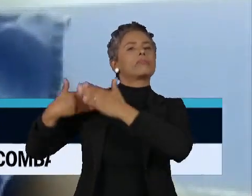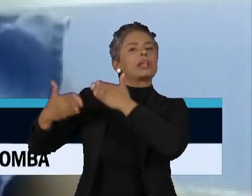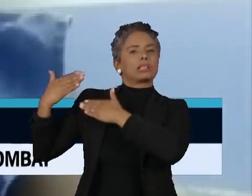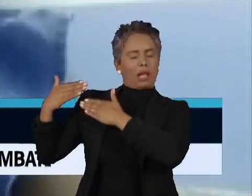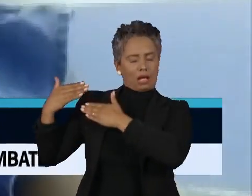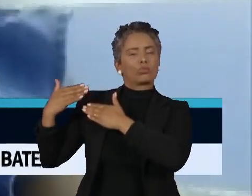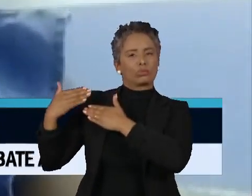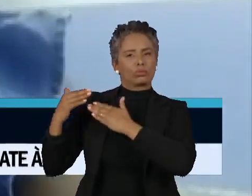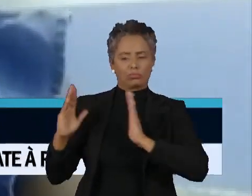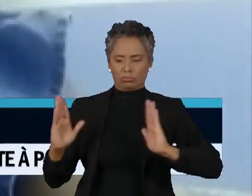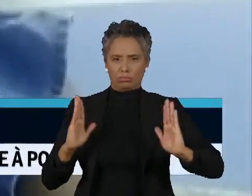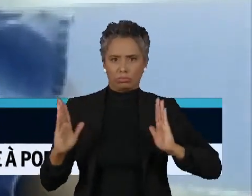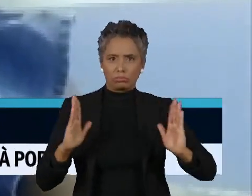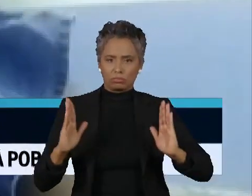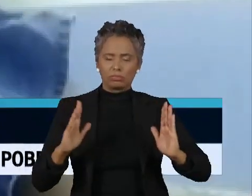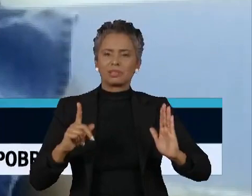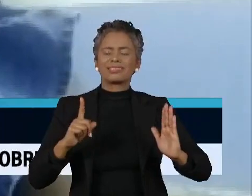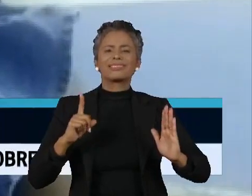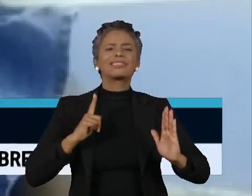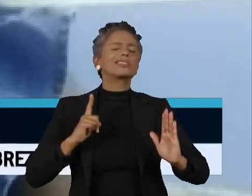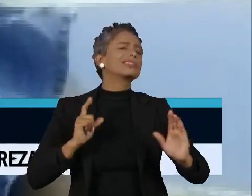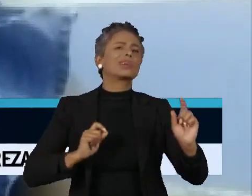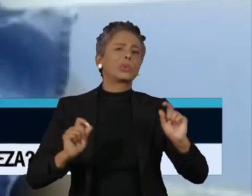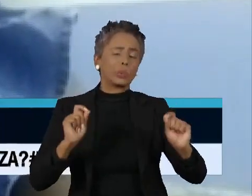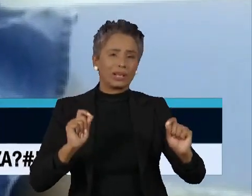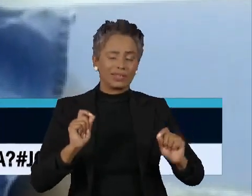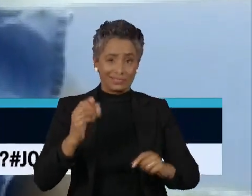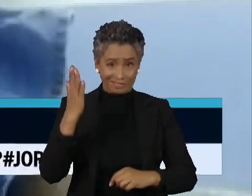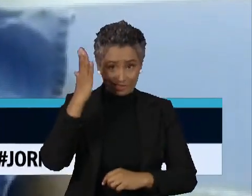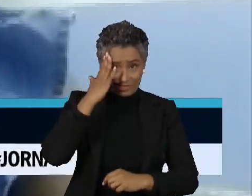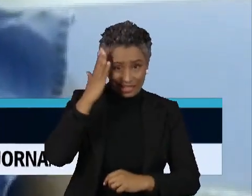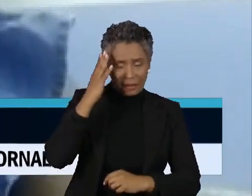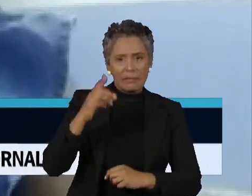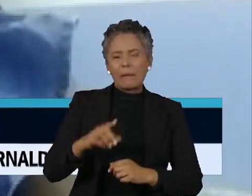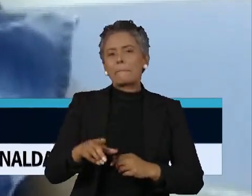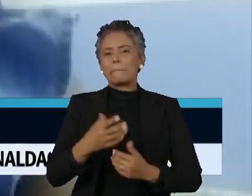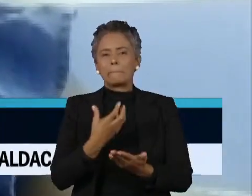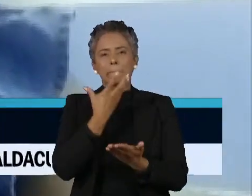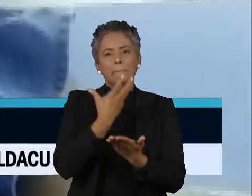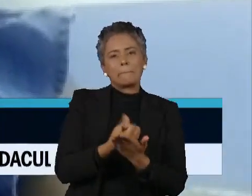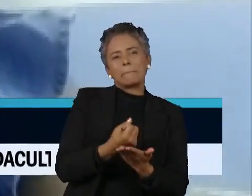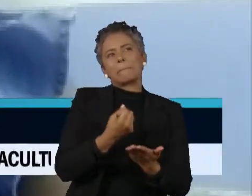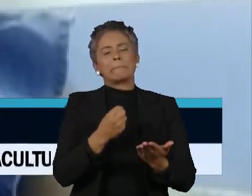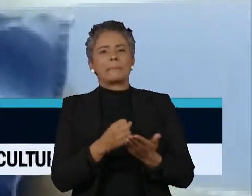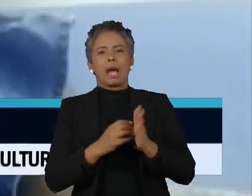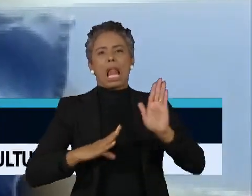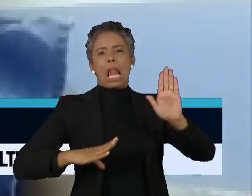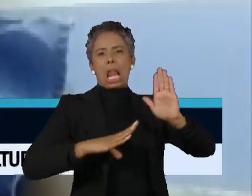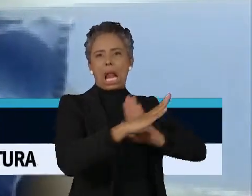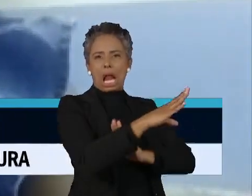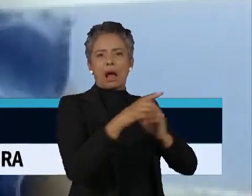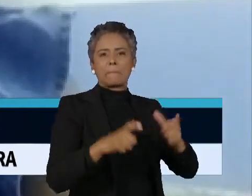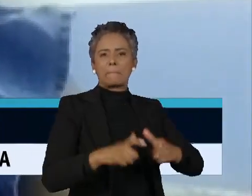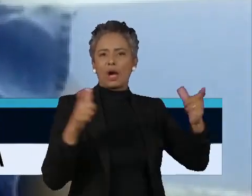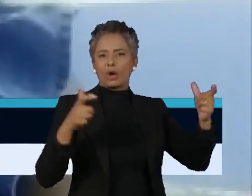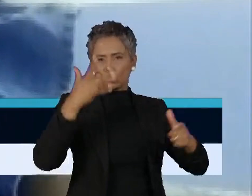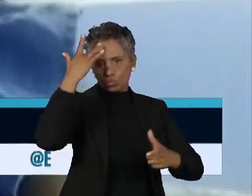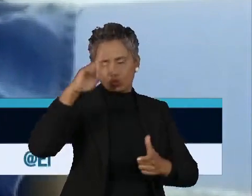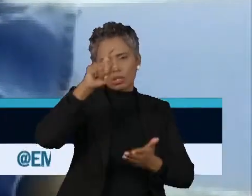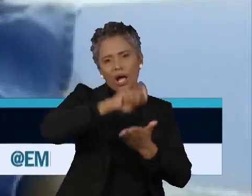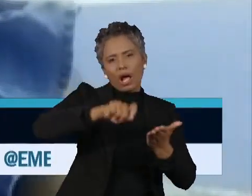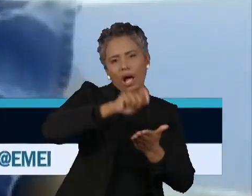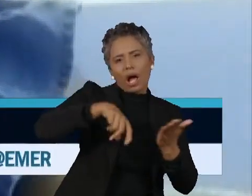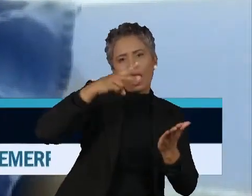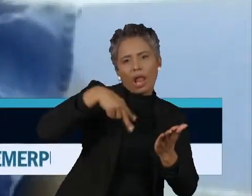geração que ainda tem um índice analfabetismo alto, é uma geração que não foi, que não